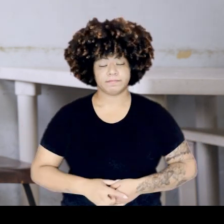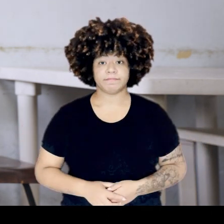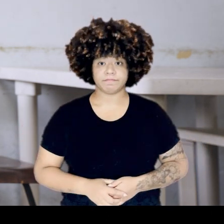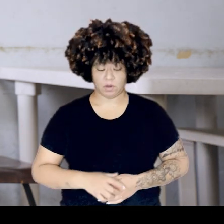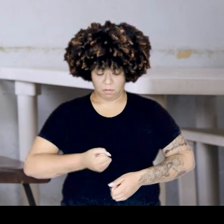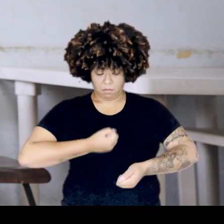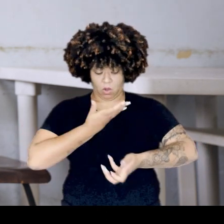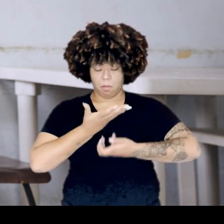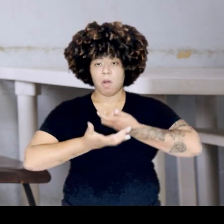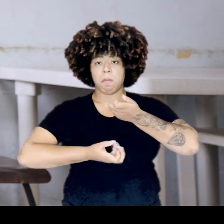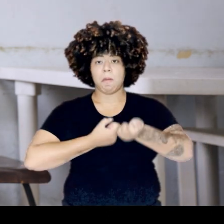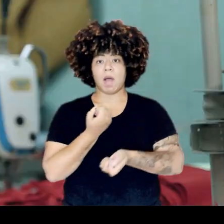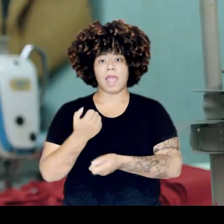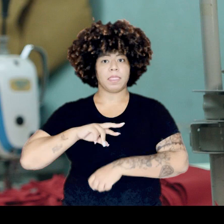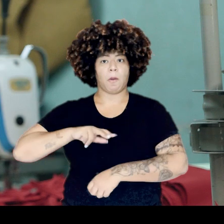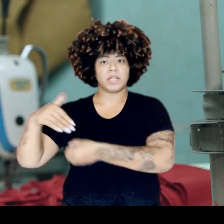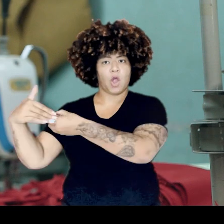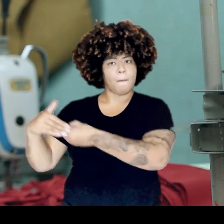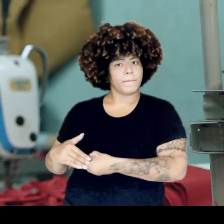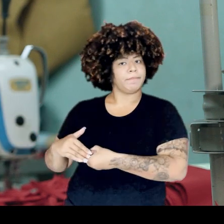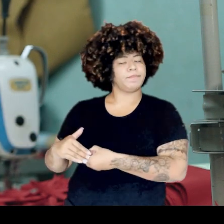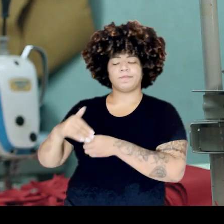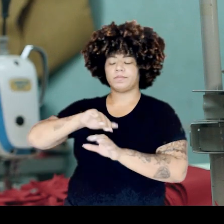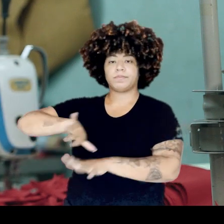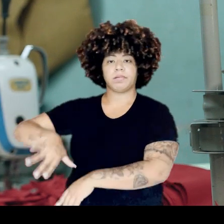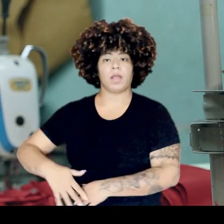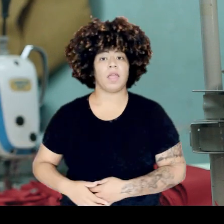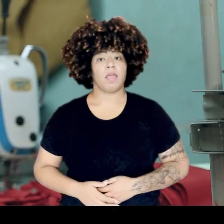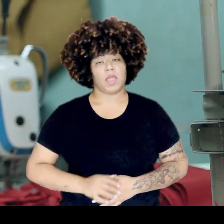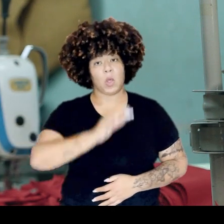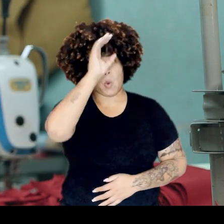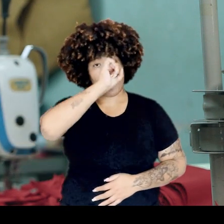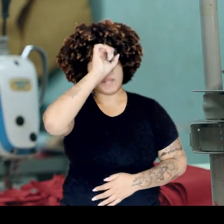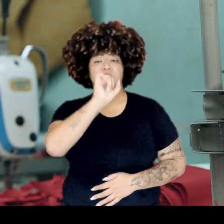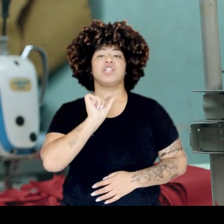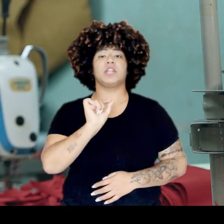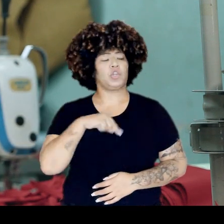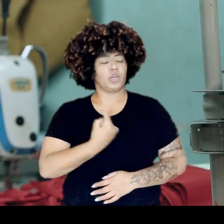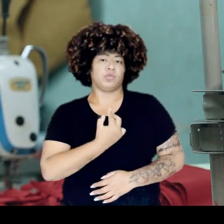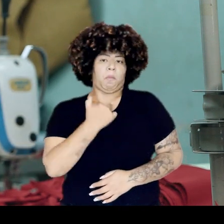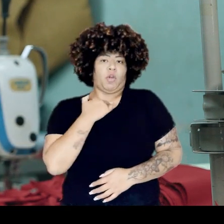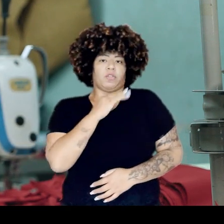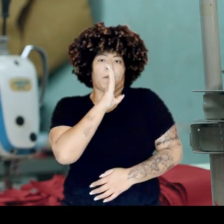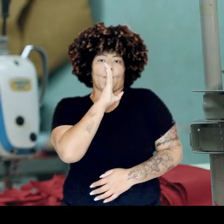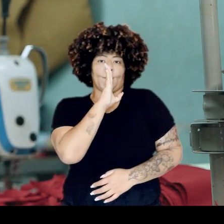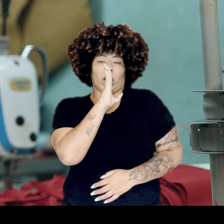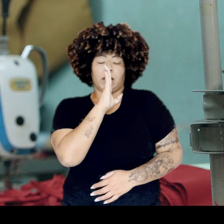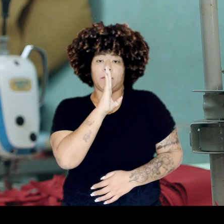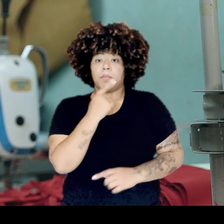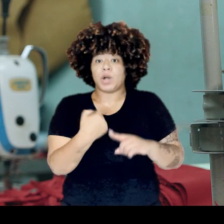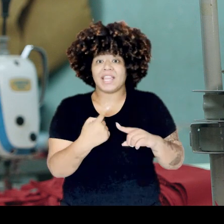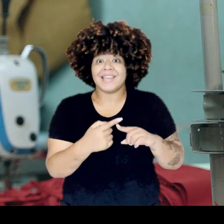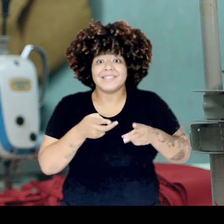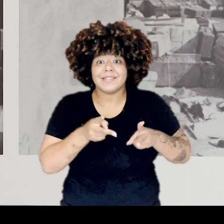expressar sem ser julgada. Eu aprendi que não tem que ficar calada, né? Porque a gente imigrante